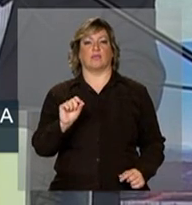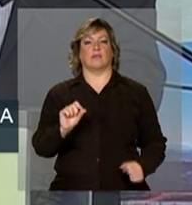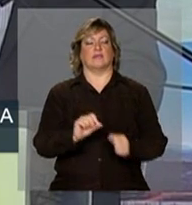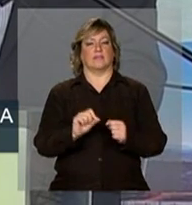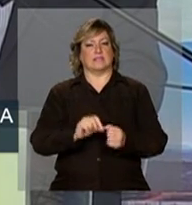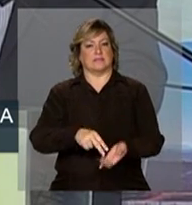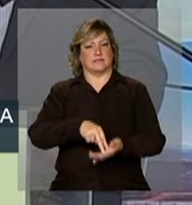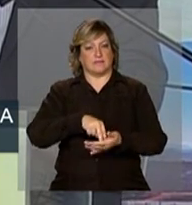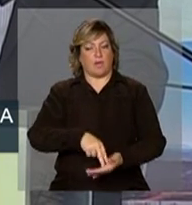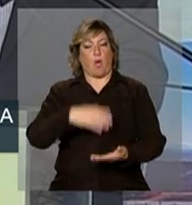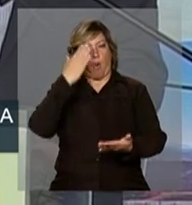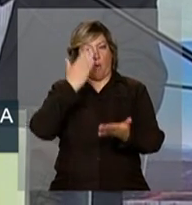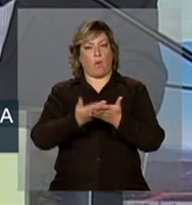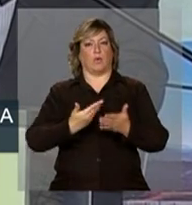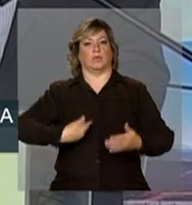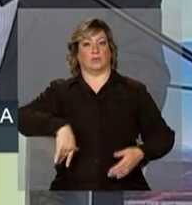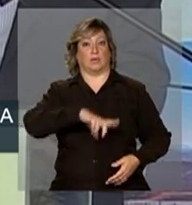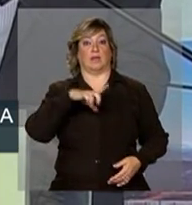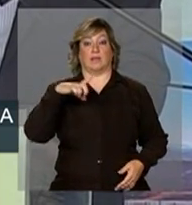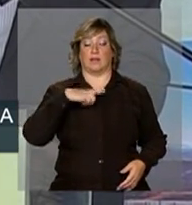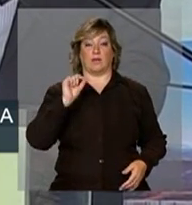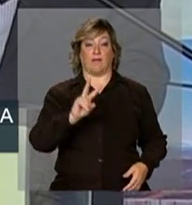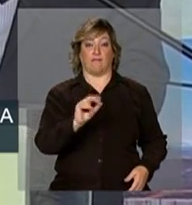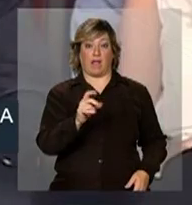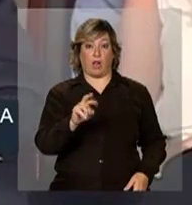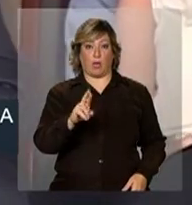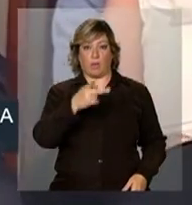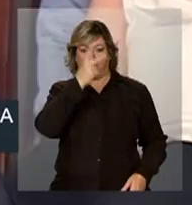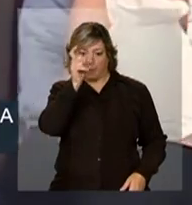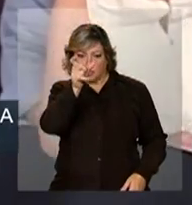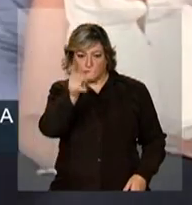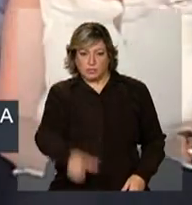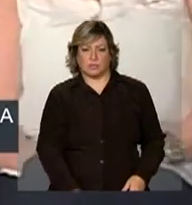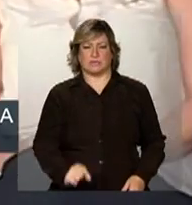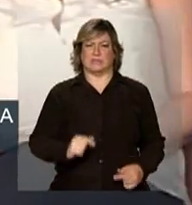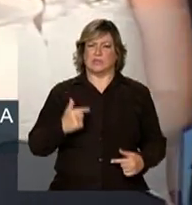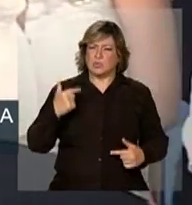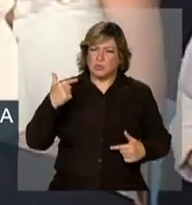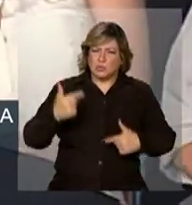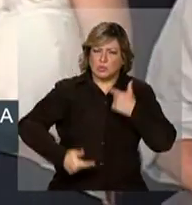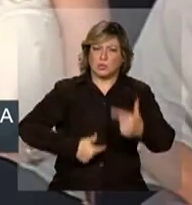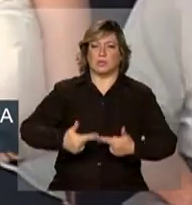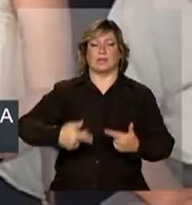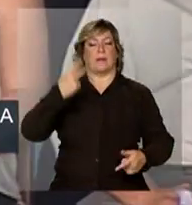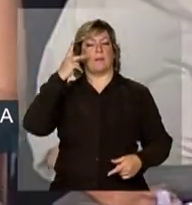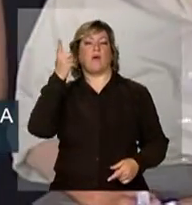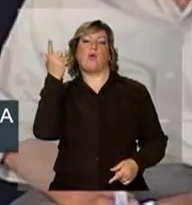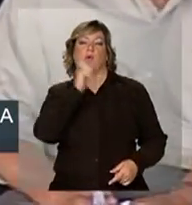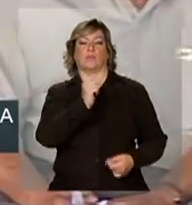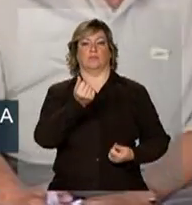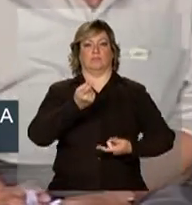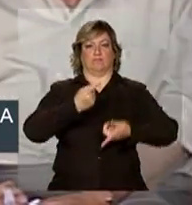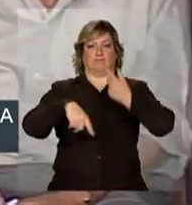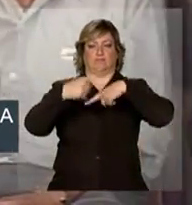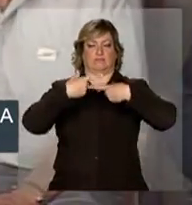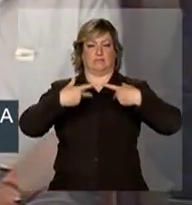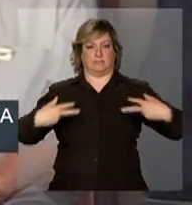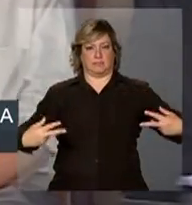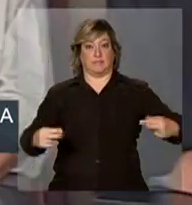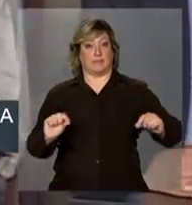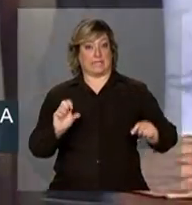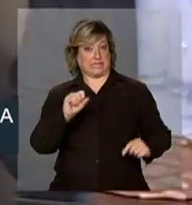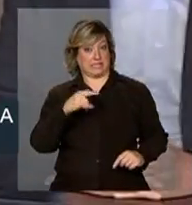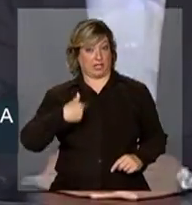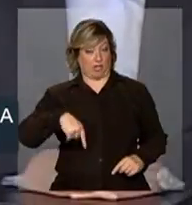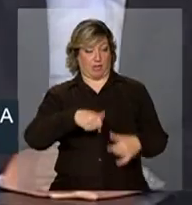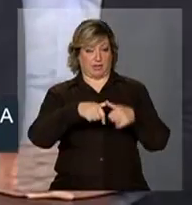temos no valor humano para superar obstáculos e perseguir um futuro de progresso e prosperidade. Se estamos aqui